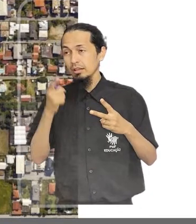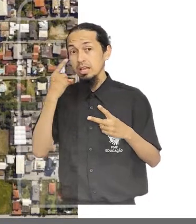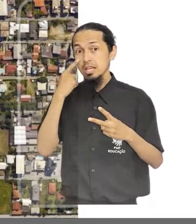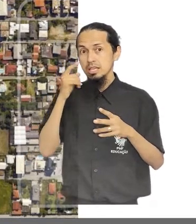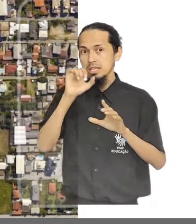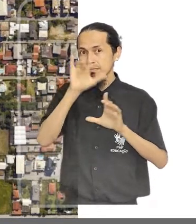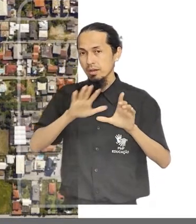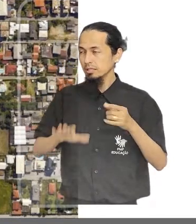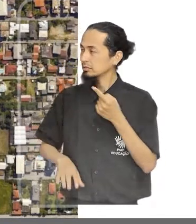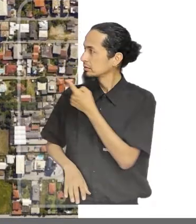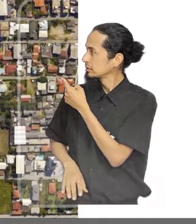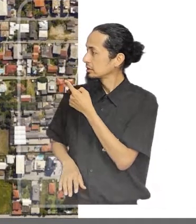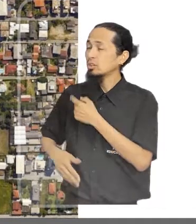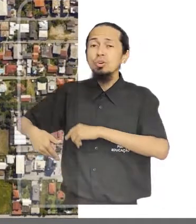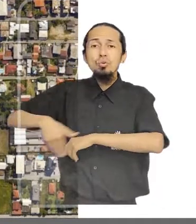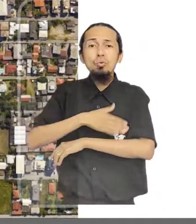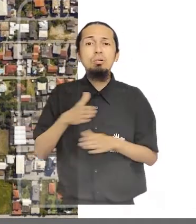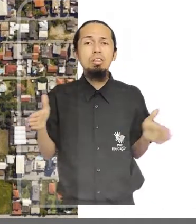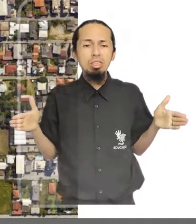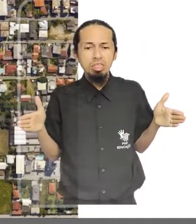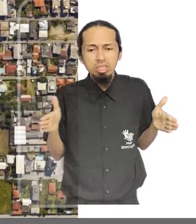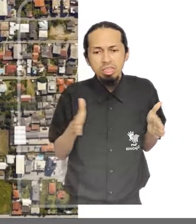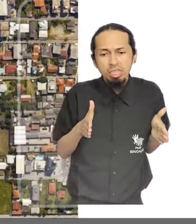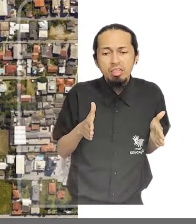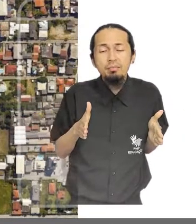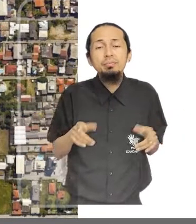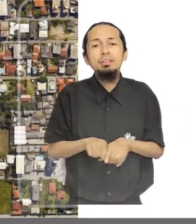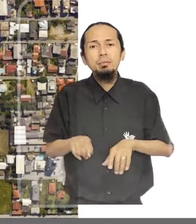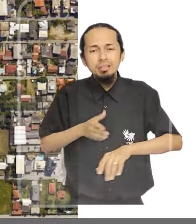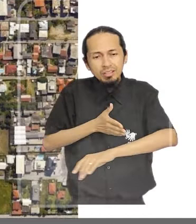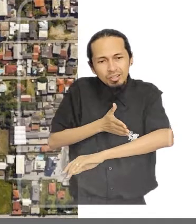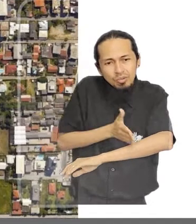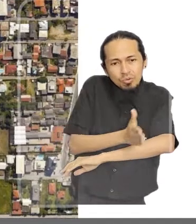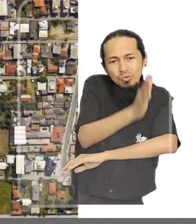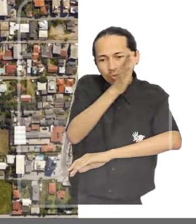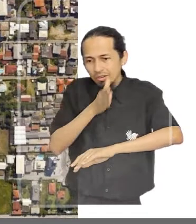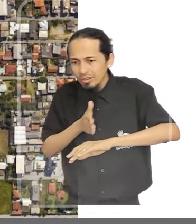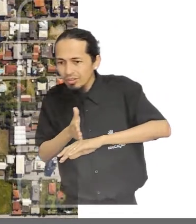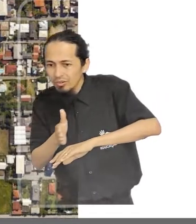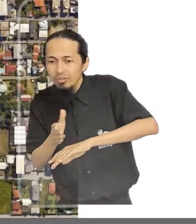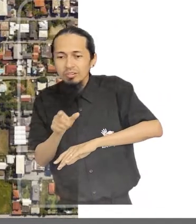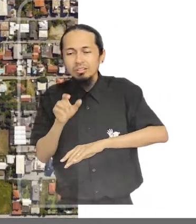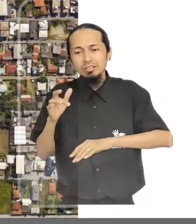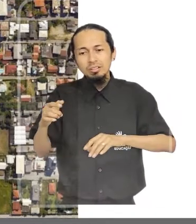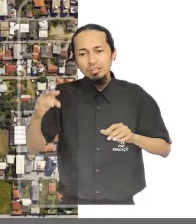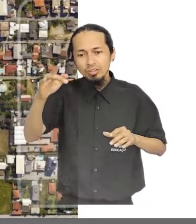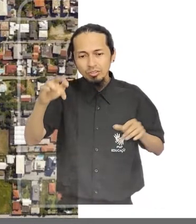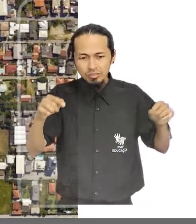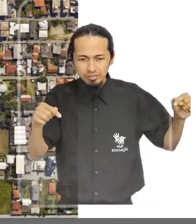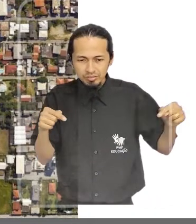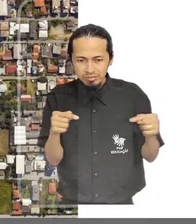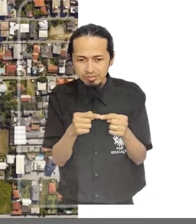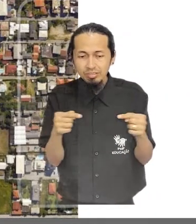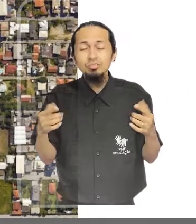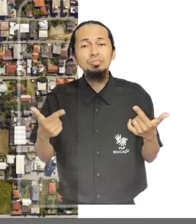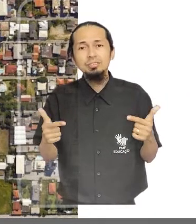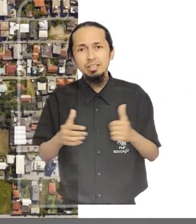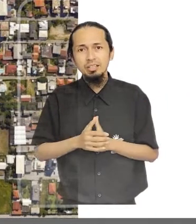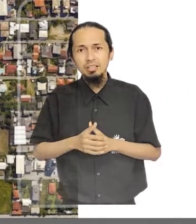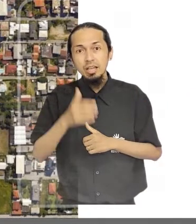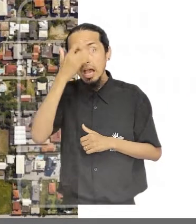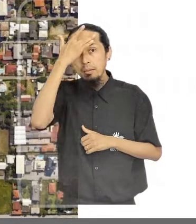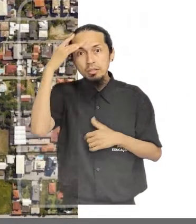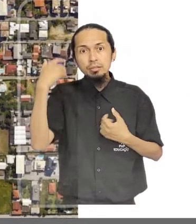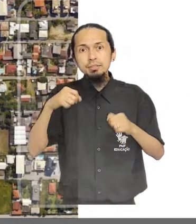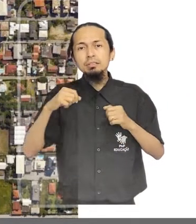mobilidade, a figura mostra vias estreitas e com poucas conexões. Isso faz com que as pessoas transitem